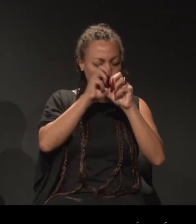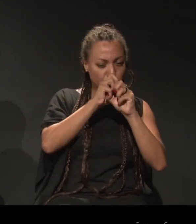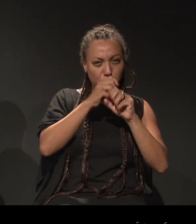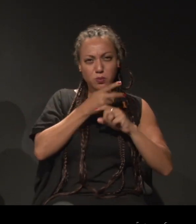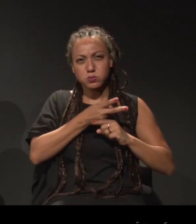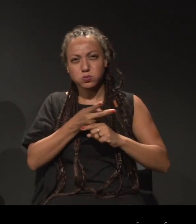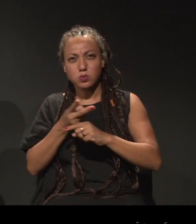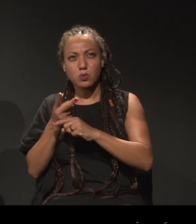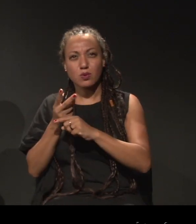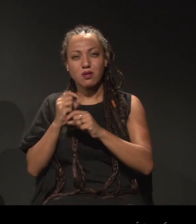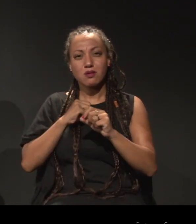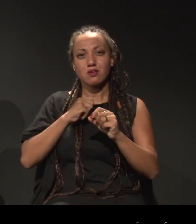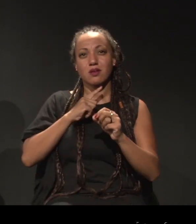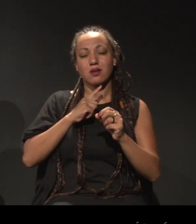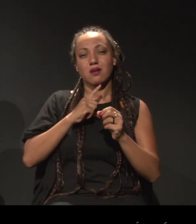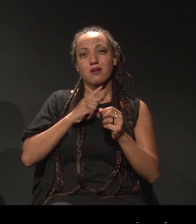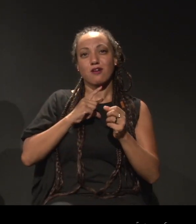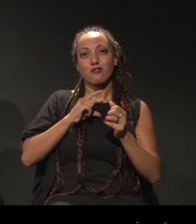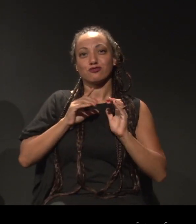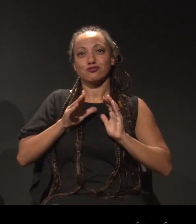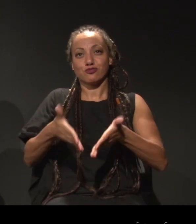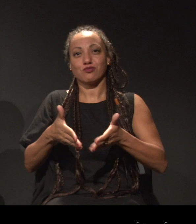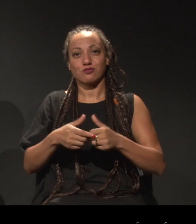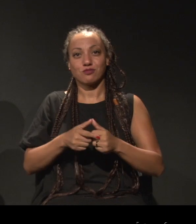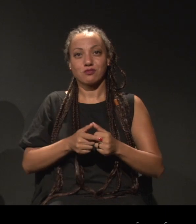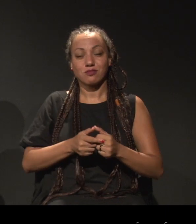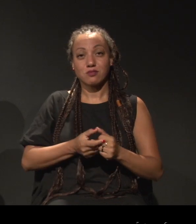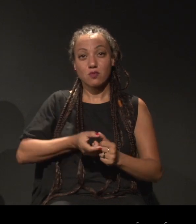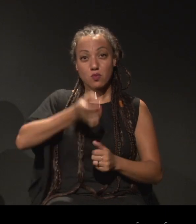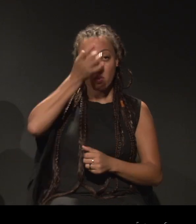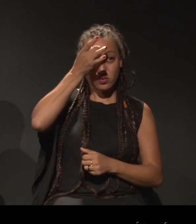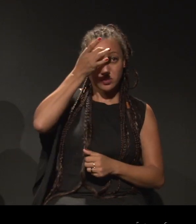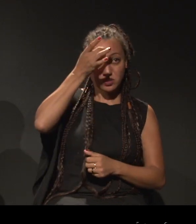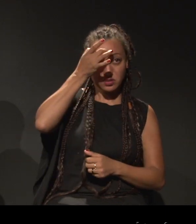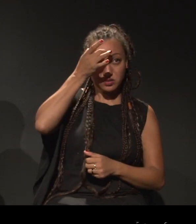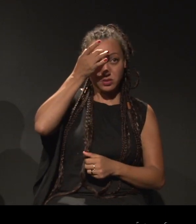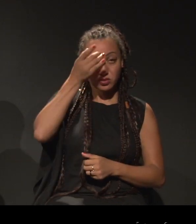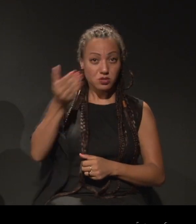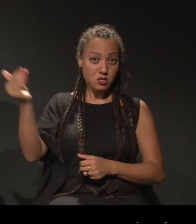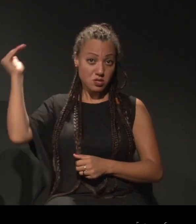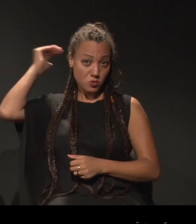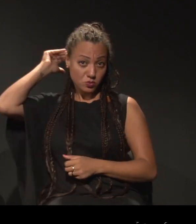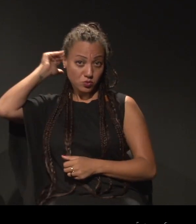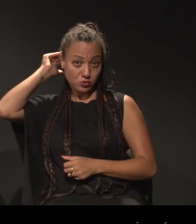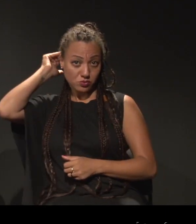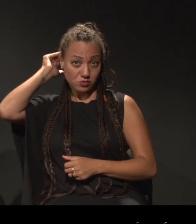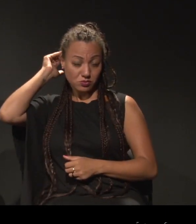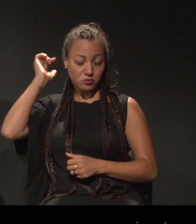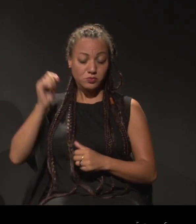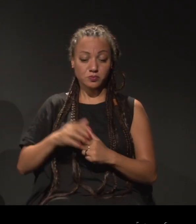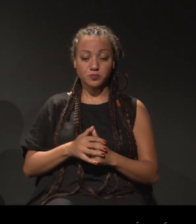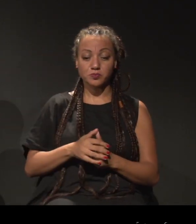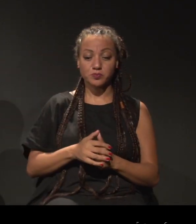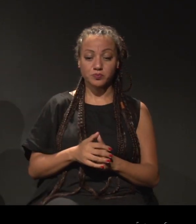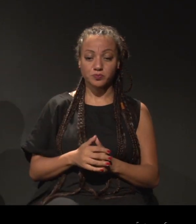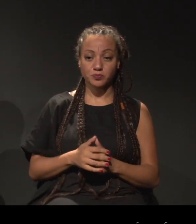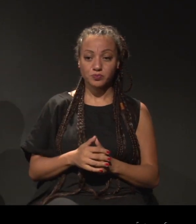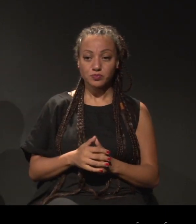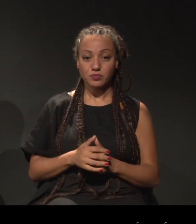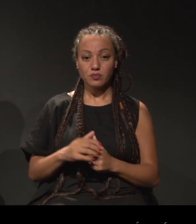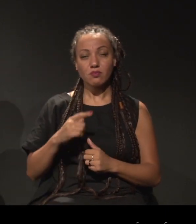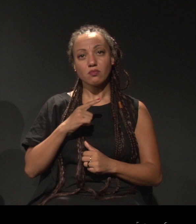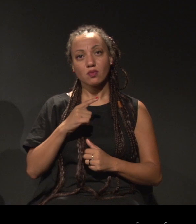esse jogo, o consciente e o inconsciente. E aí, por meio de